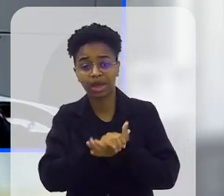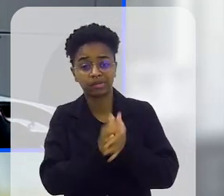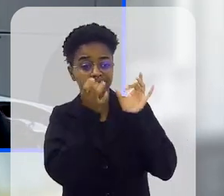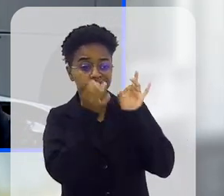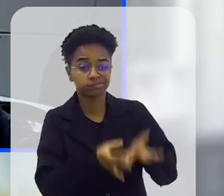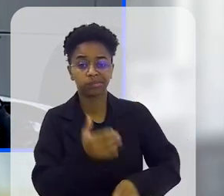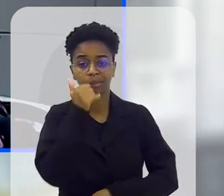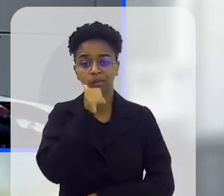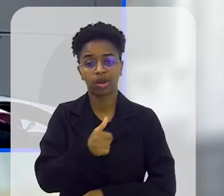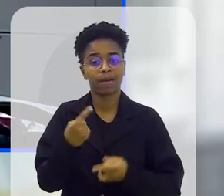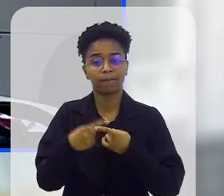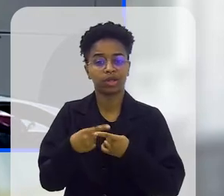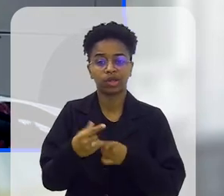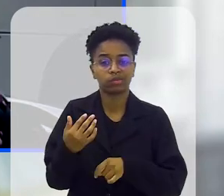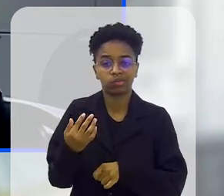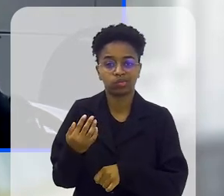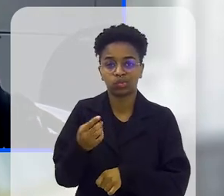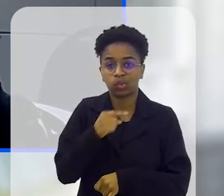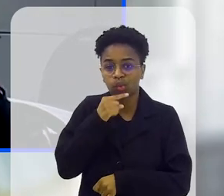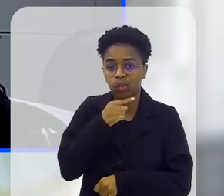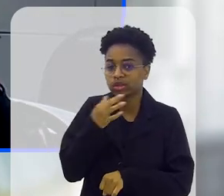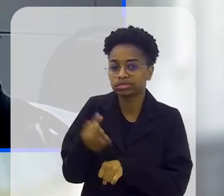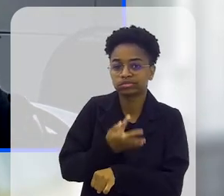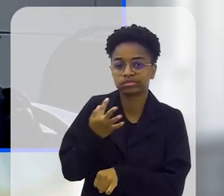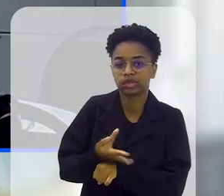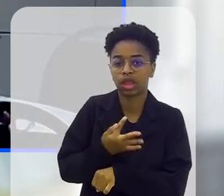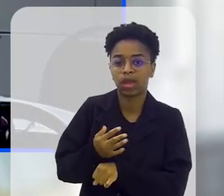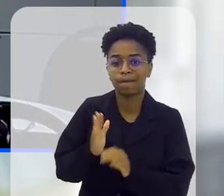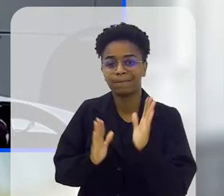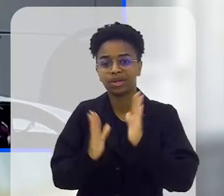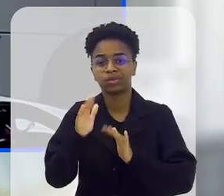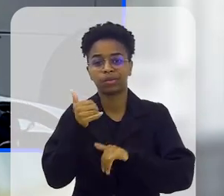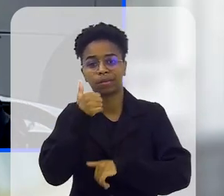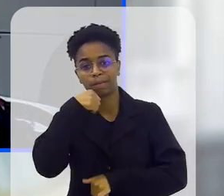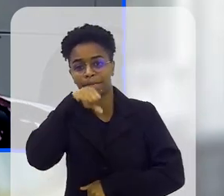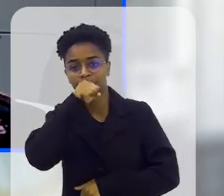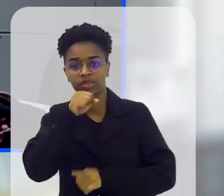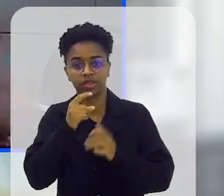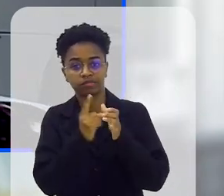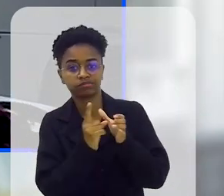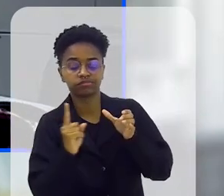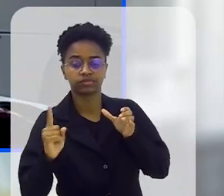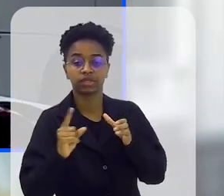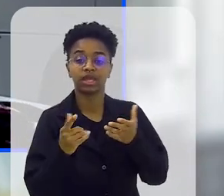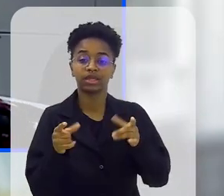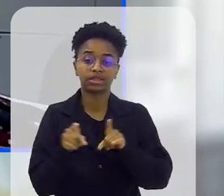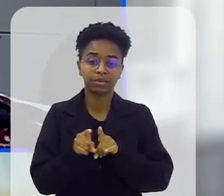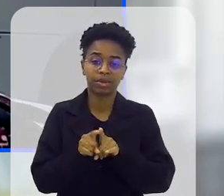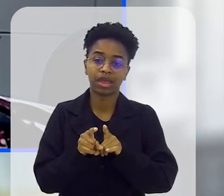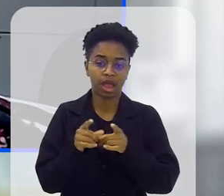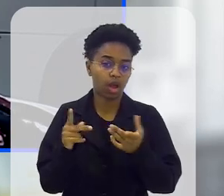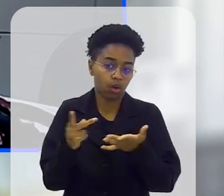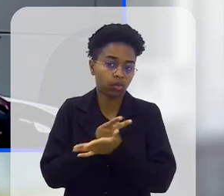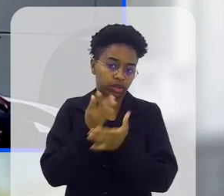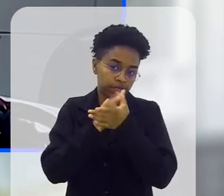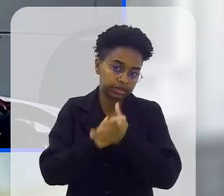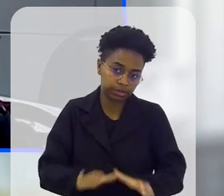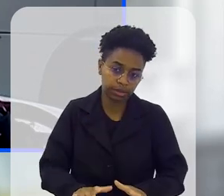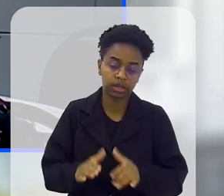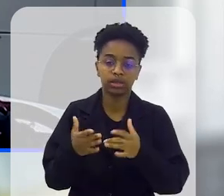mulher, ele não aguenta aquele tempo que a mãe fica longe de casa, acaba se separando, são várias